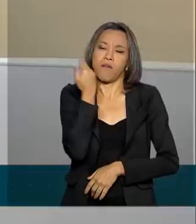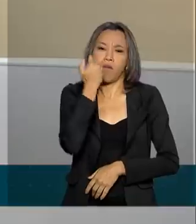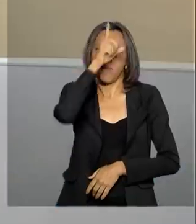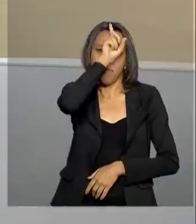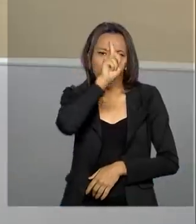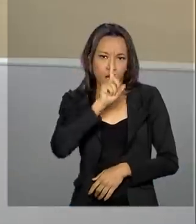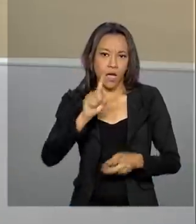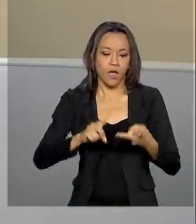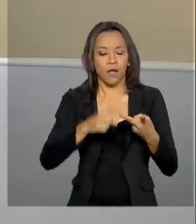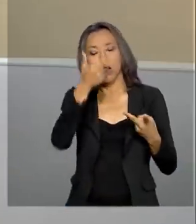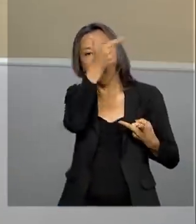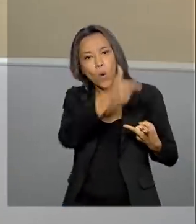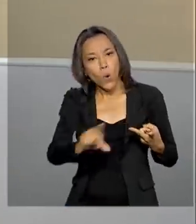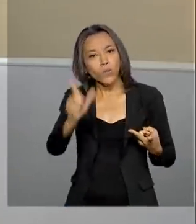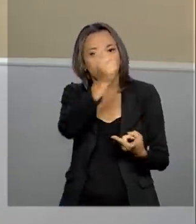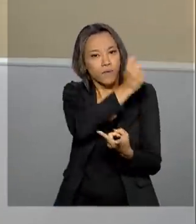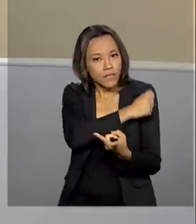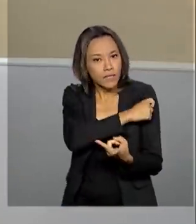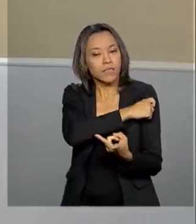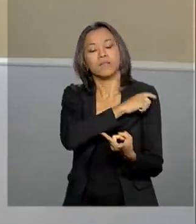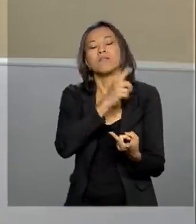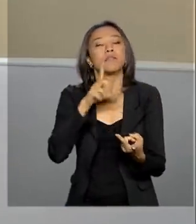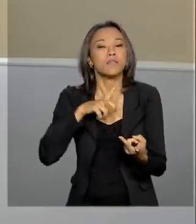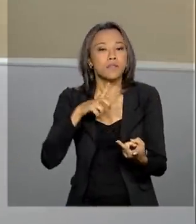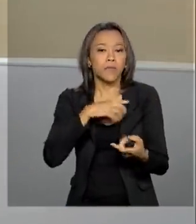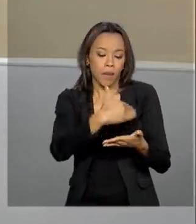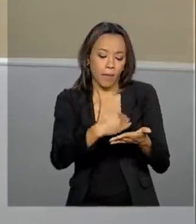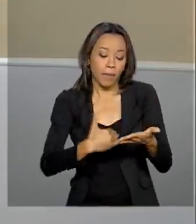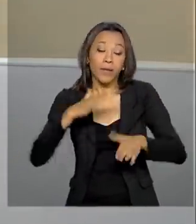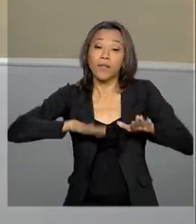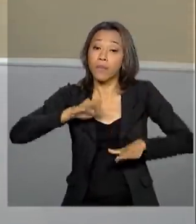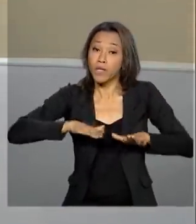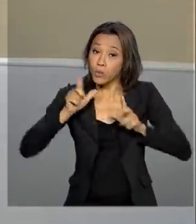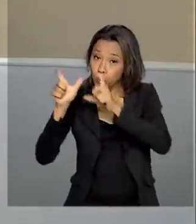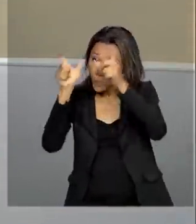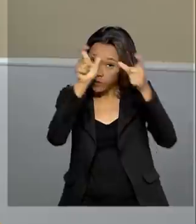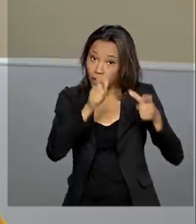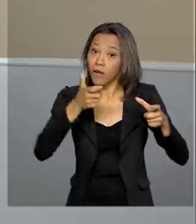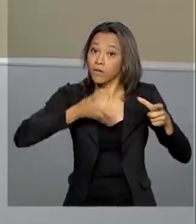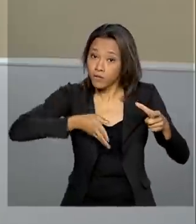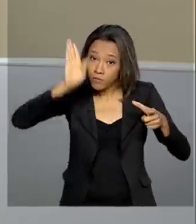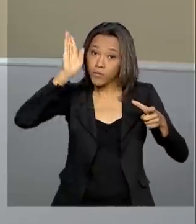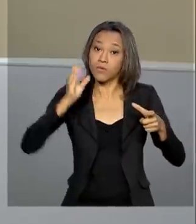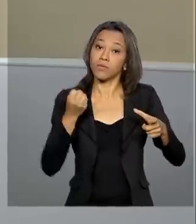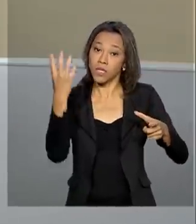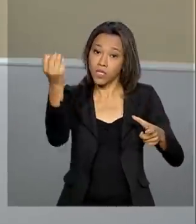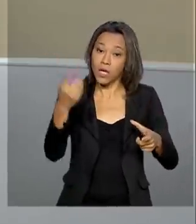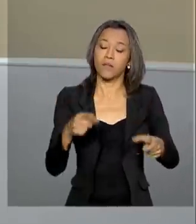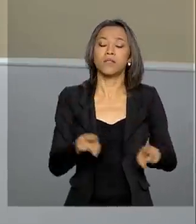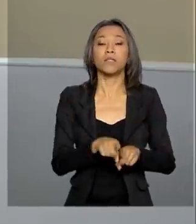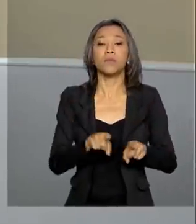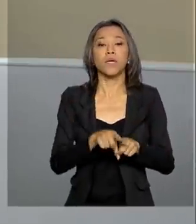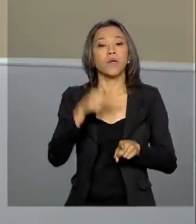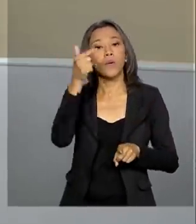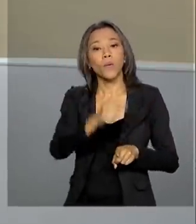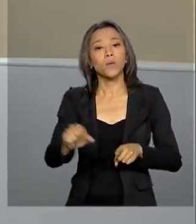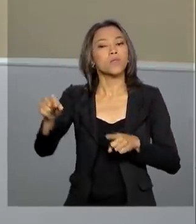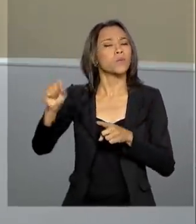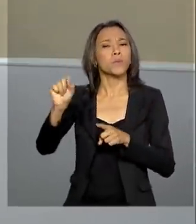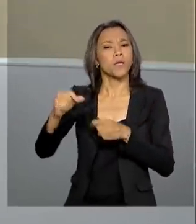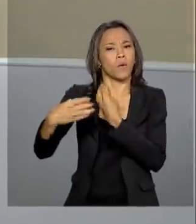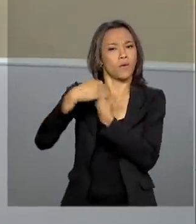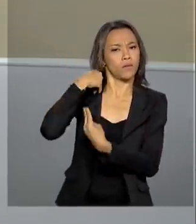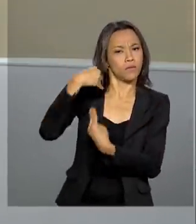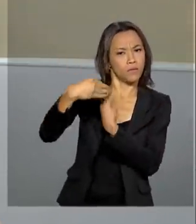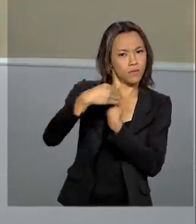vacinas específicas, que variam de acordo com o local que a gente vai. E ele passou algumas orientações sobre